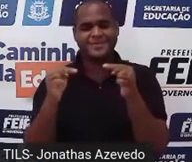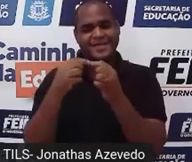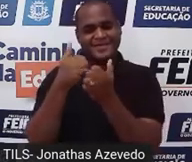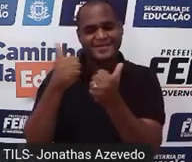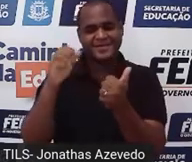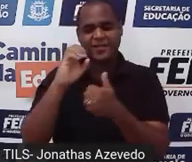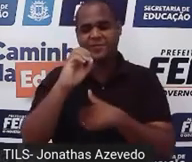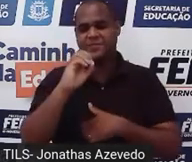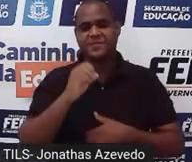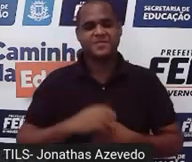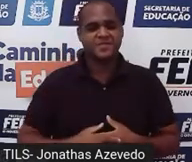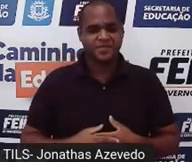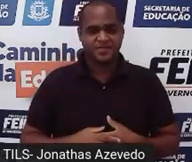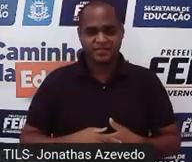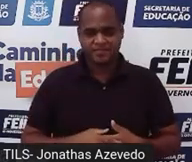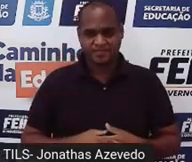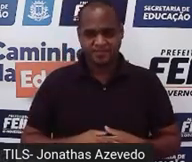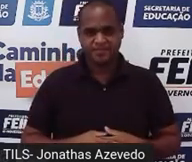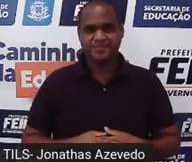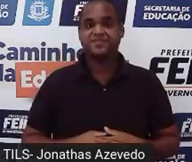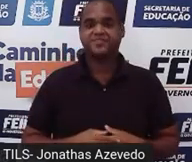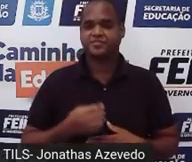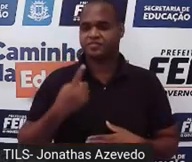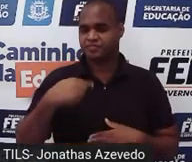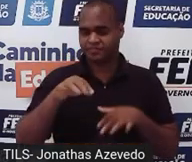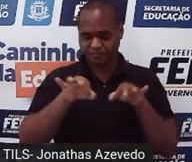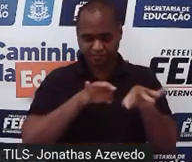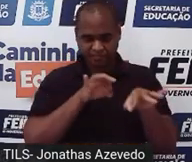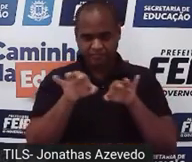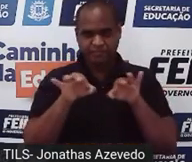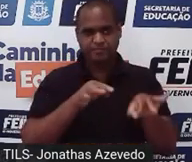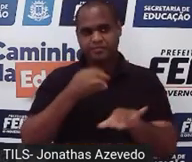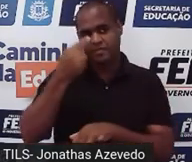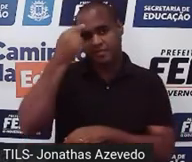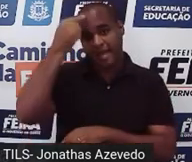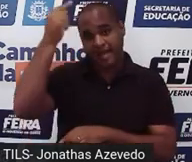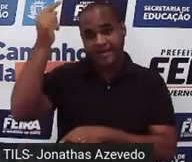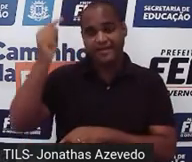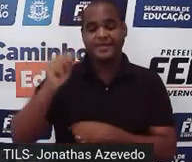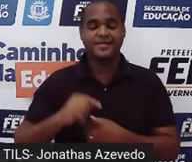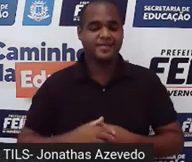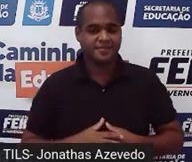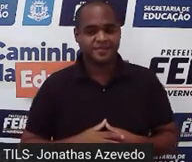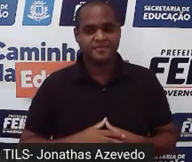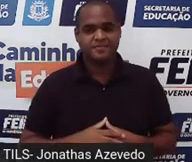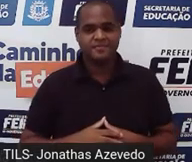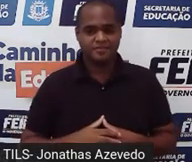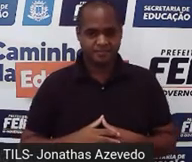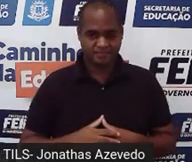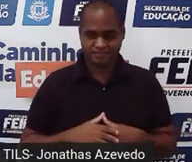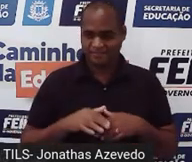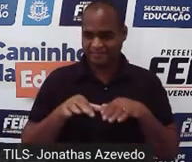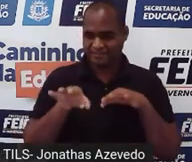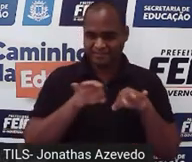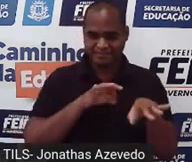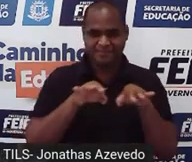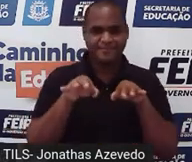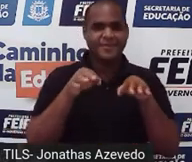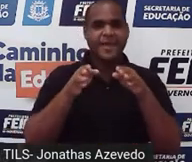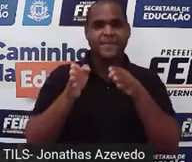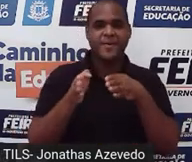Bacana? Bom, então vamos organizar aqui as nossas ideias. Vamos deixar isso aqui tudo